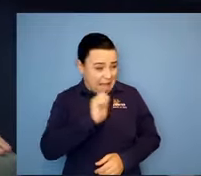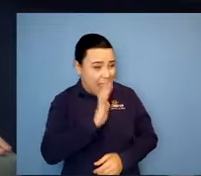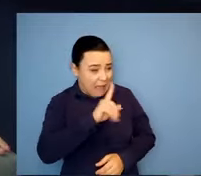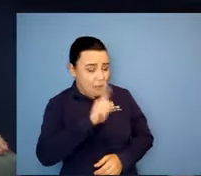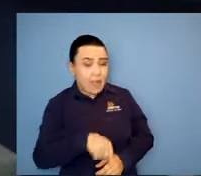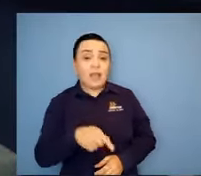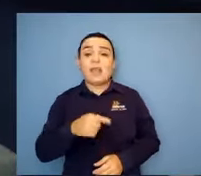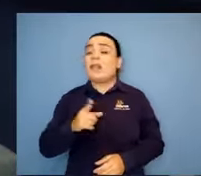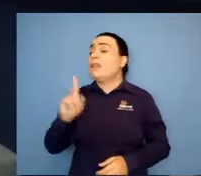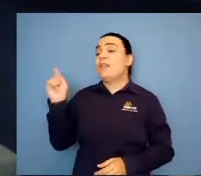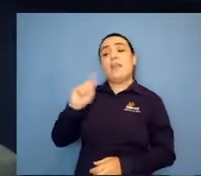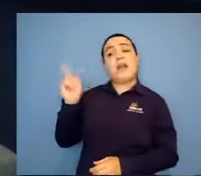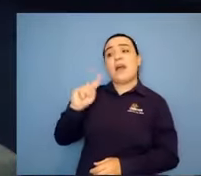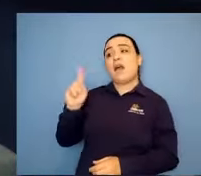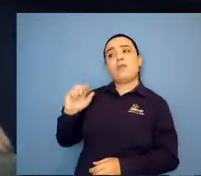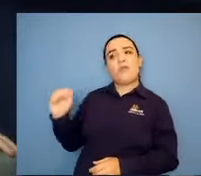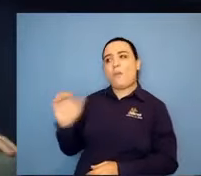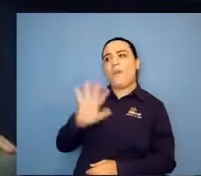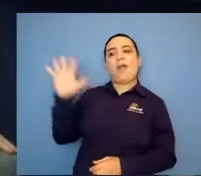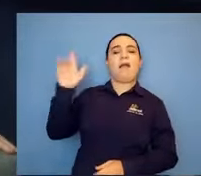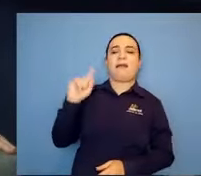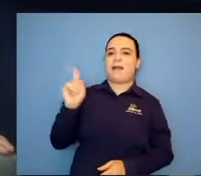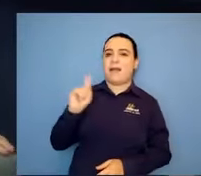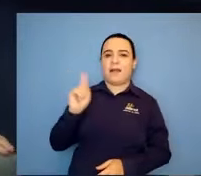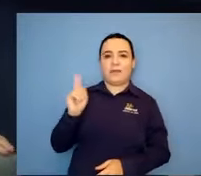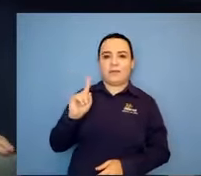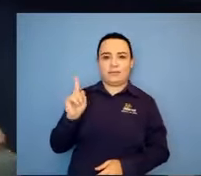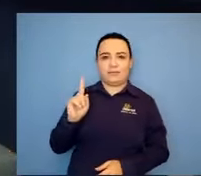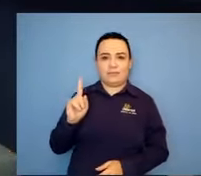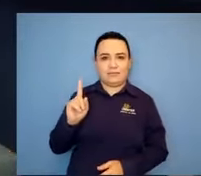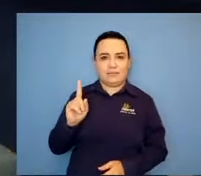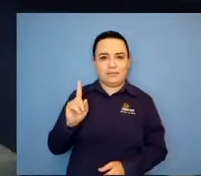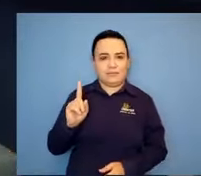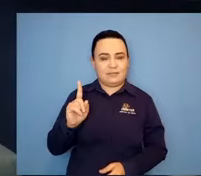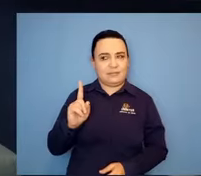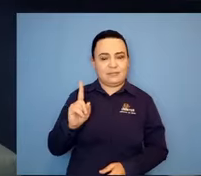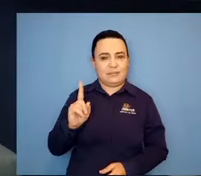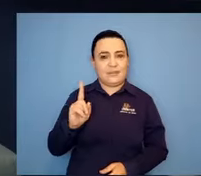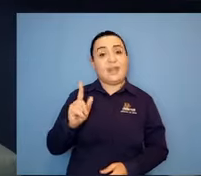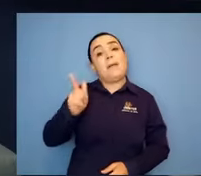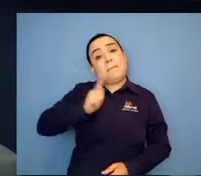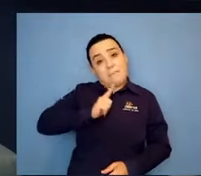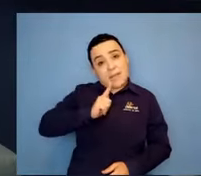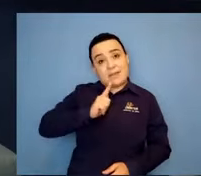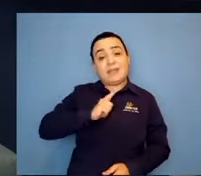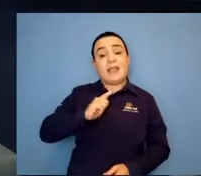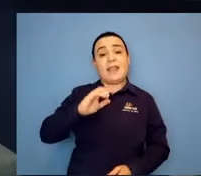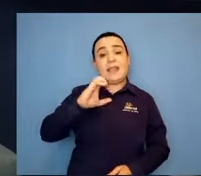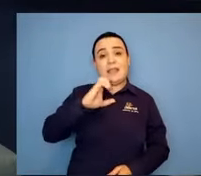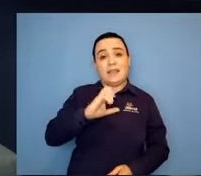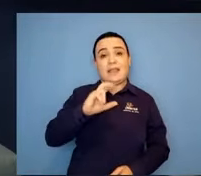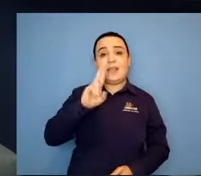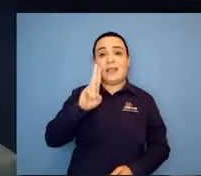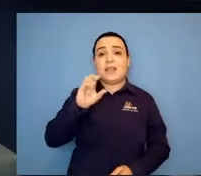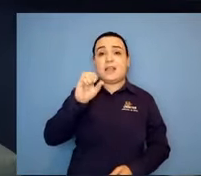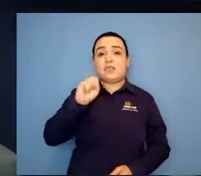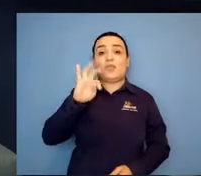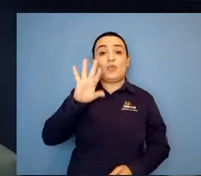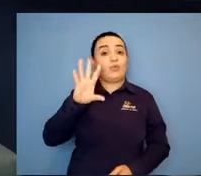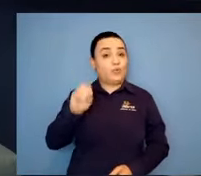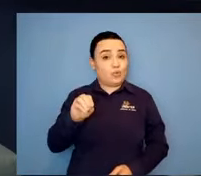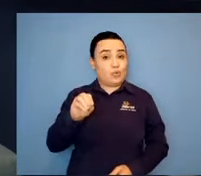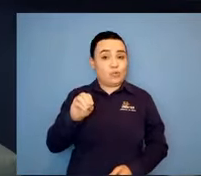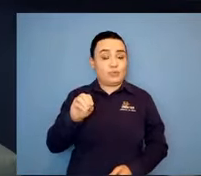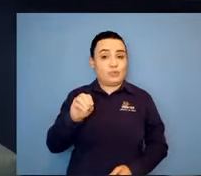barato. A gente fala que as pessoas não sabem fazer contas, né? Por exemplo, se o Gabriel tivesse